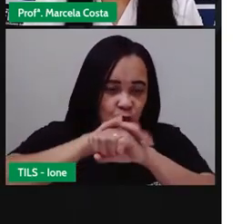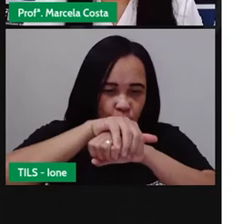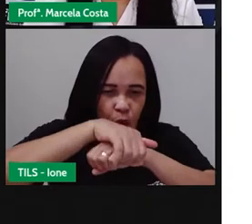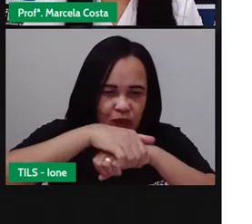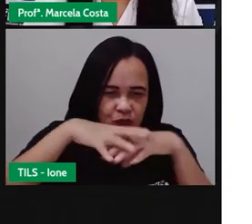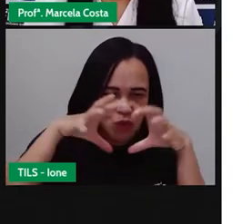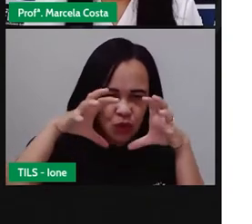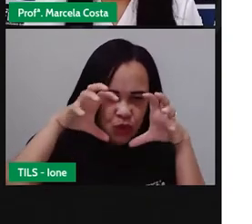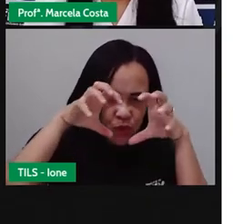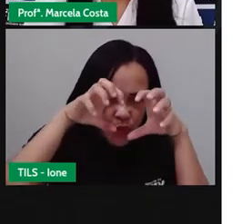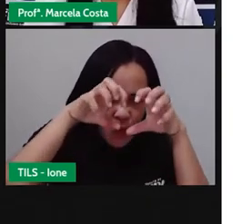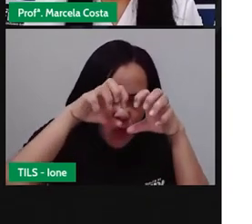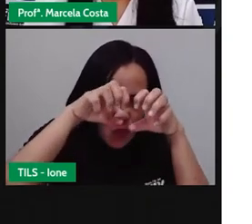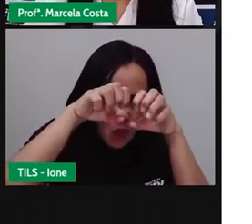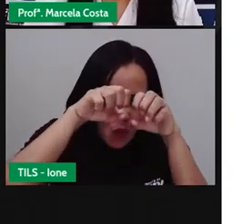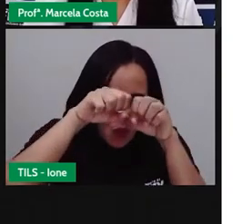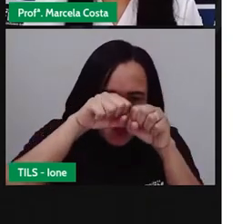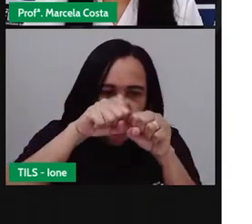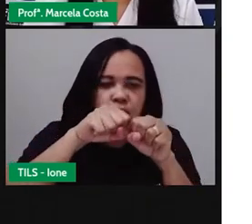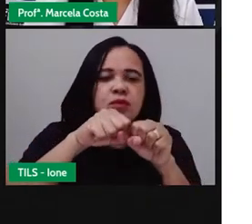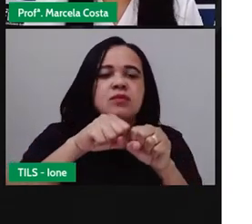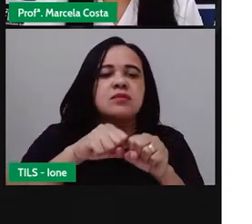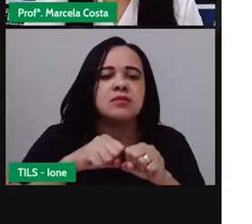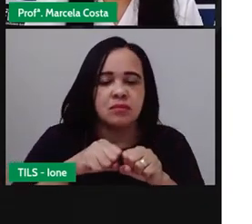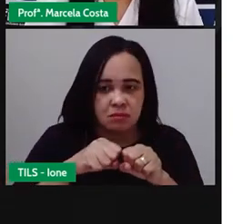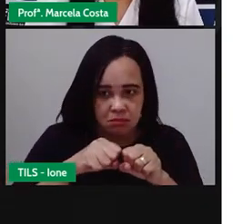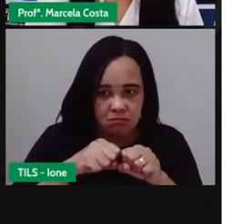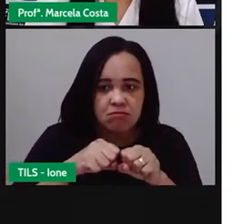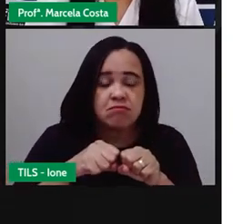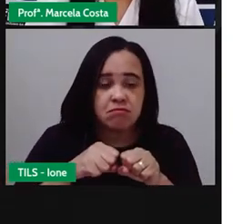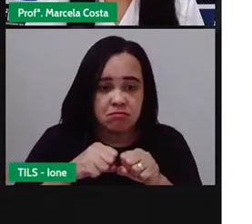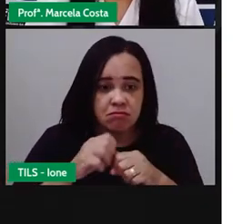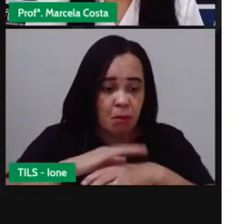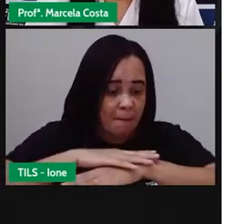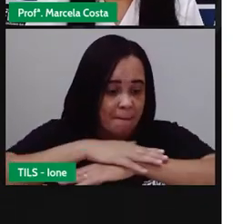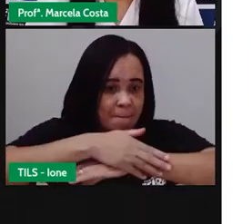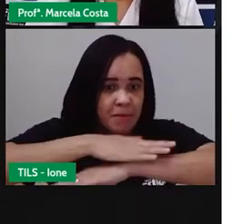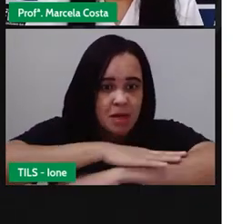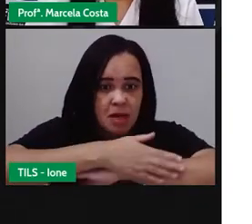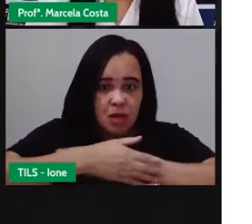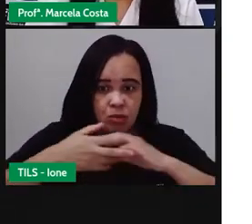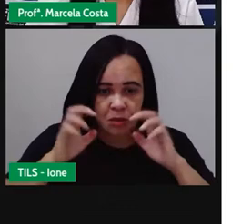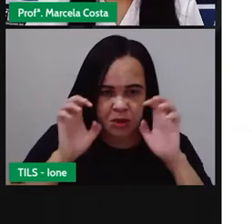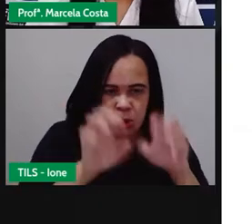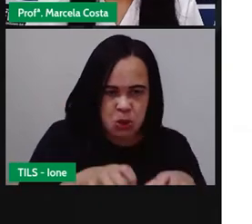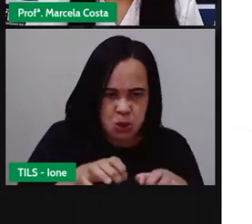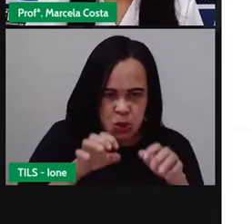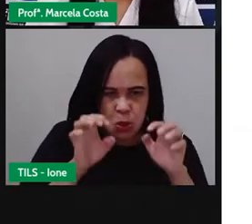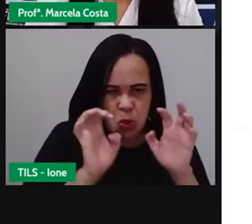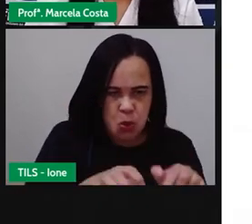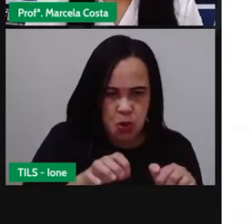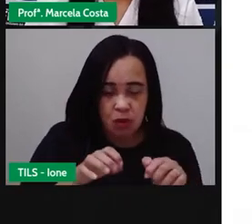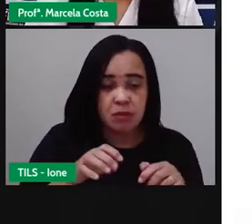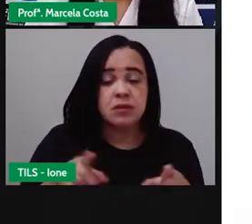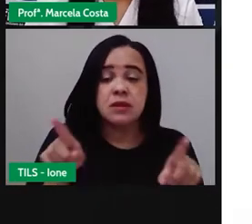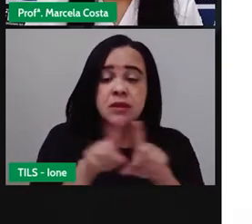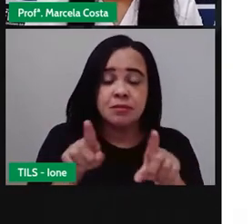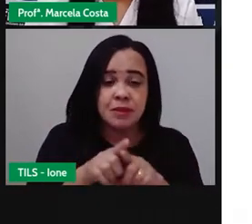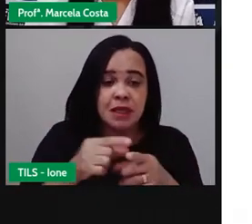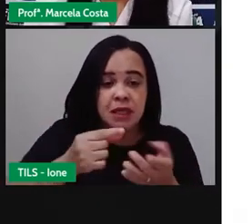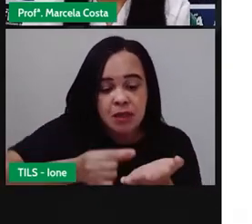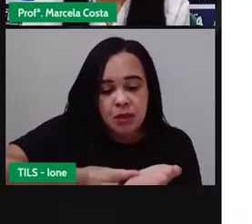Fica assim, escuro. Olha o pelo da pantera negra. As azeitonas pretas.